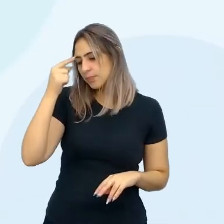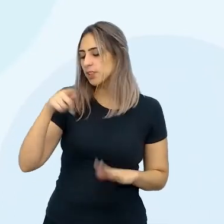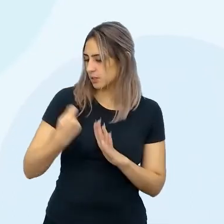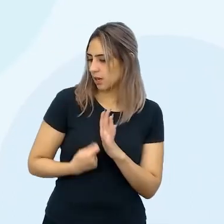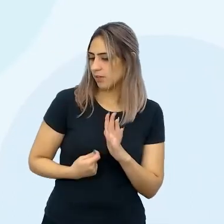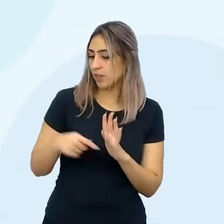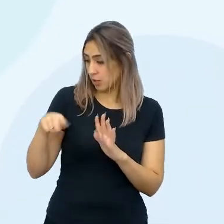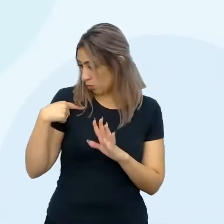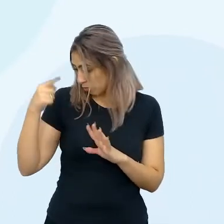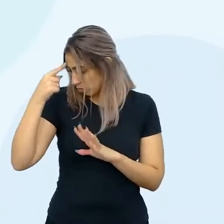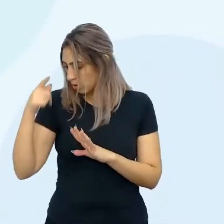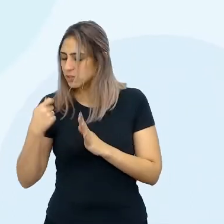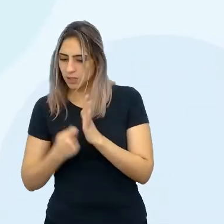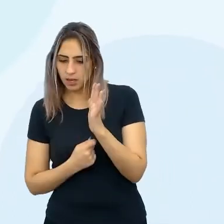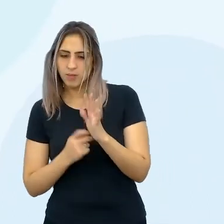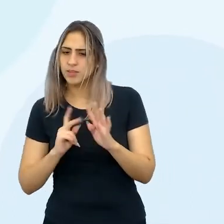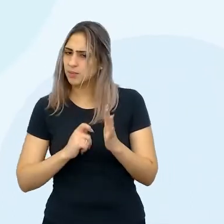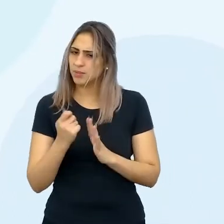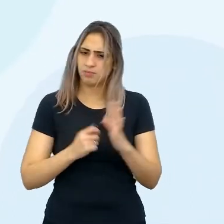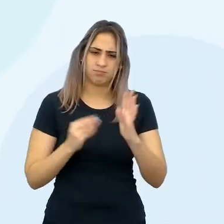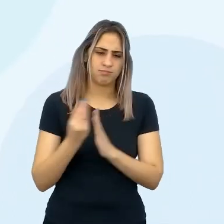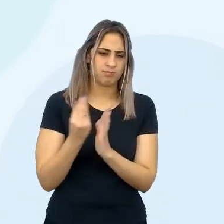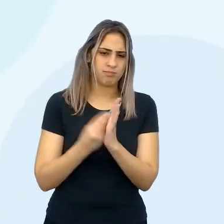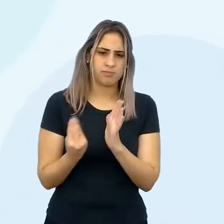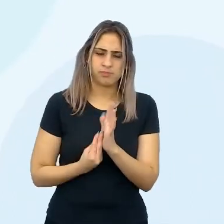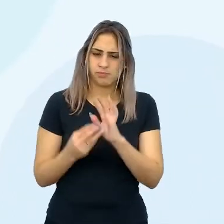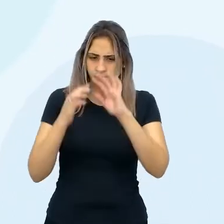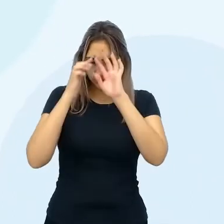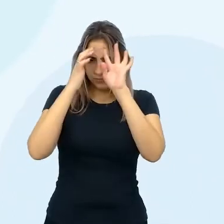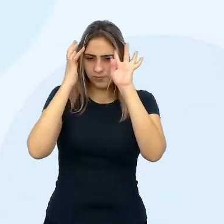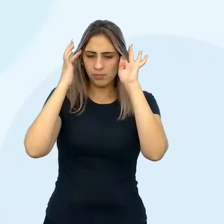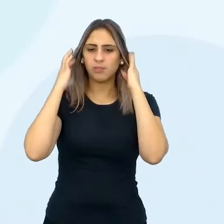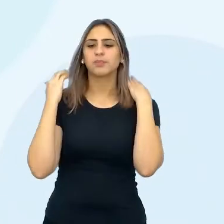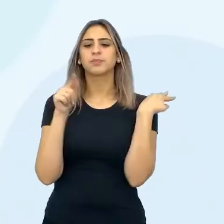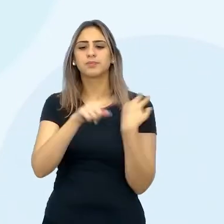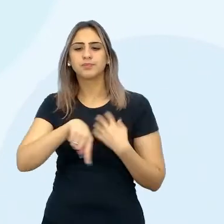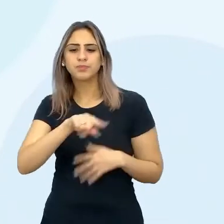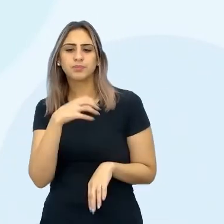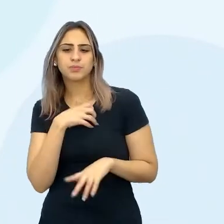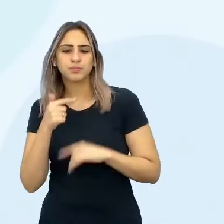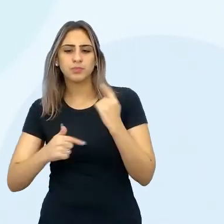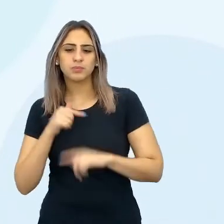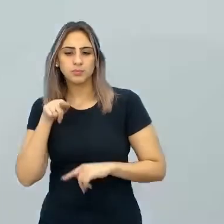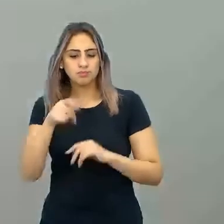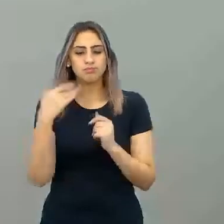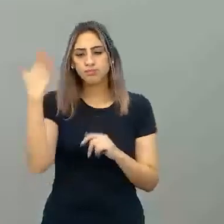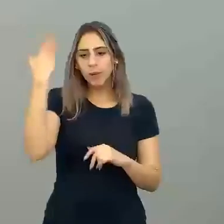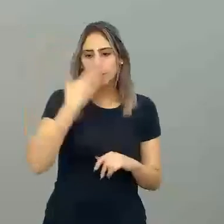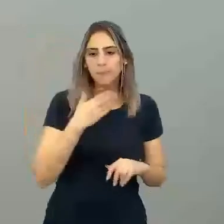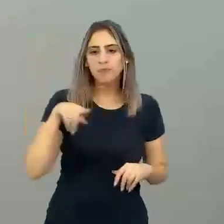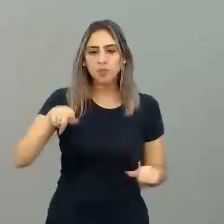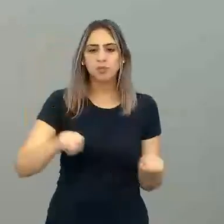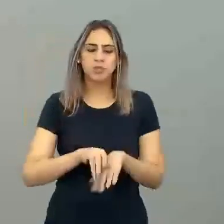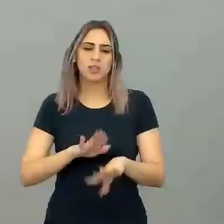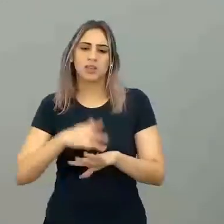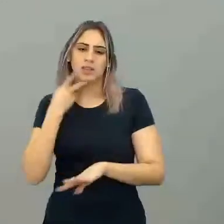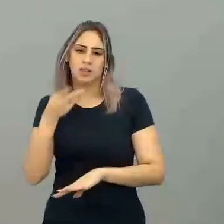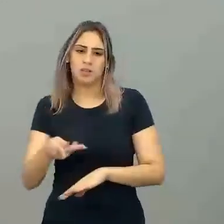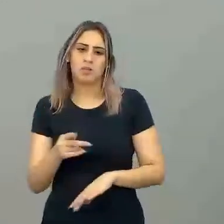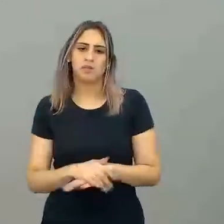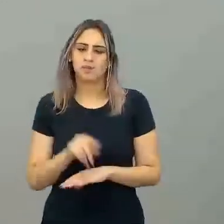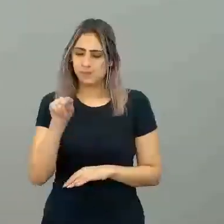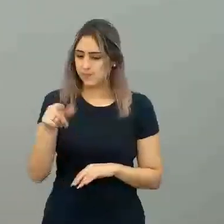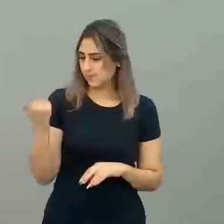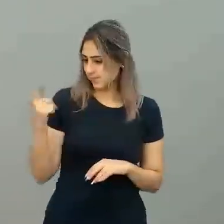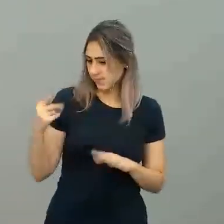Escreve. Sempre tenha registro. Porque esses tipos de trabalho, você tem que provar aquilo que você está falando. E se